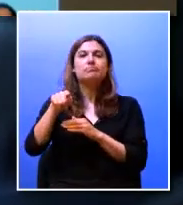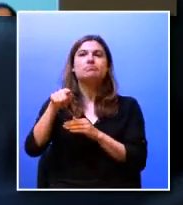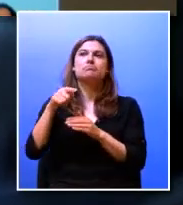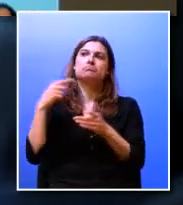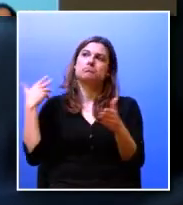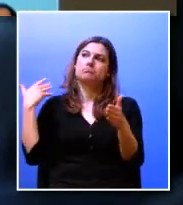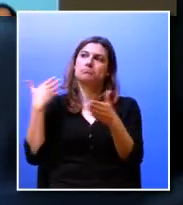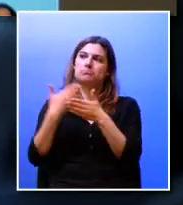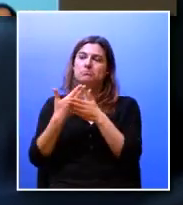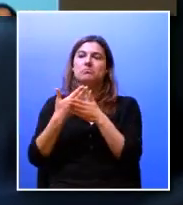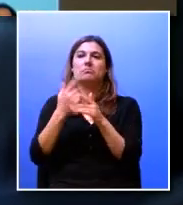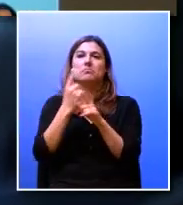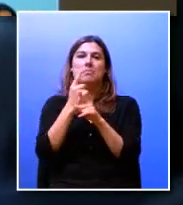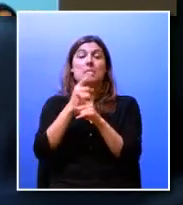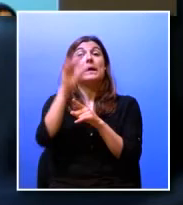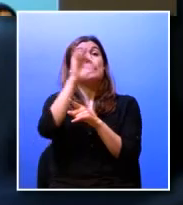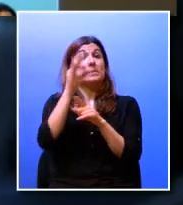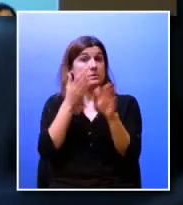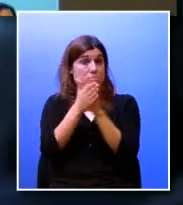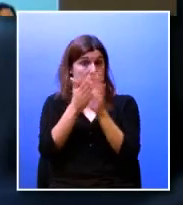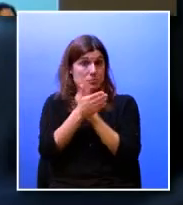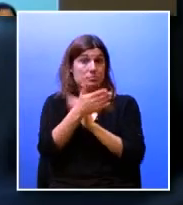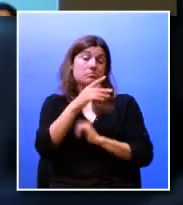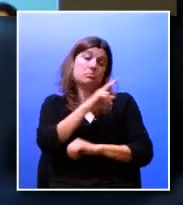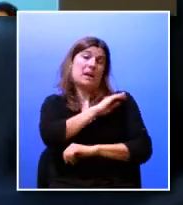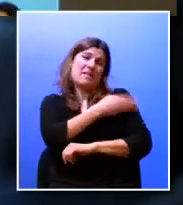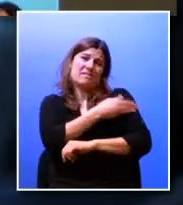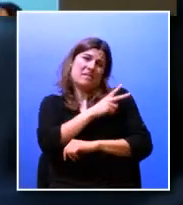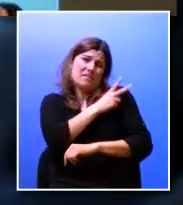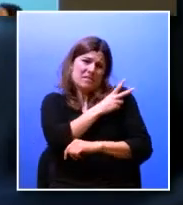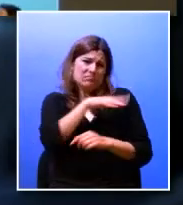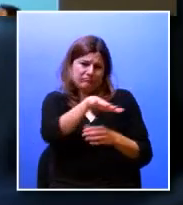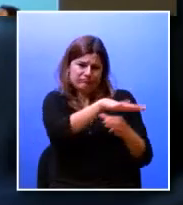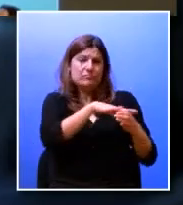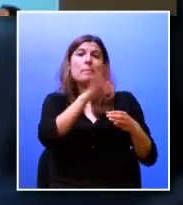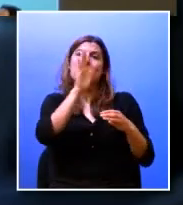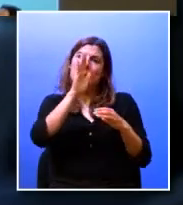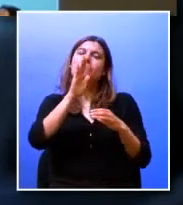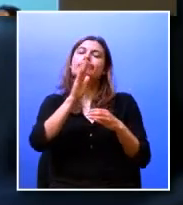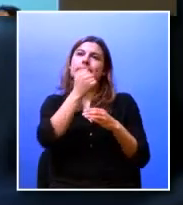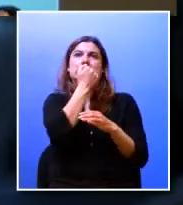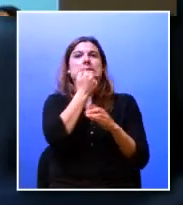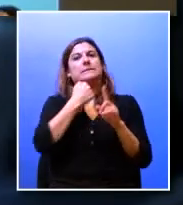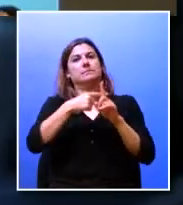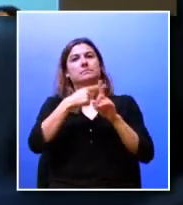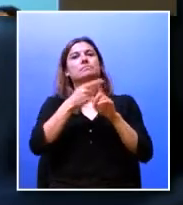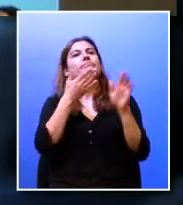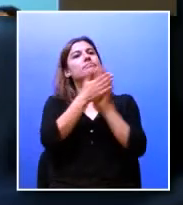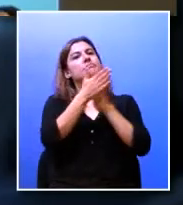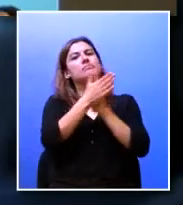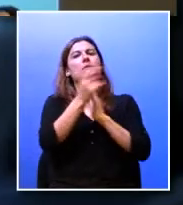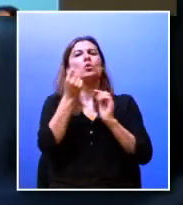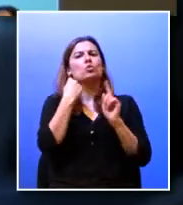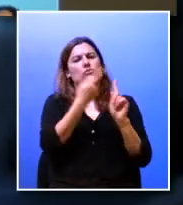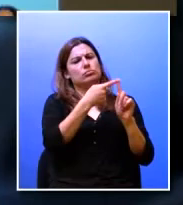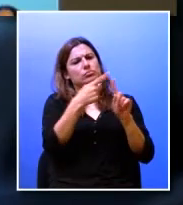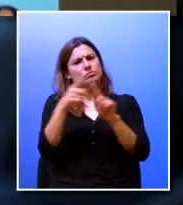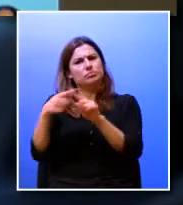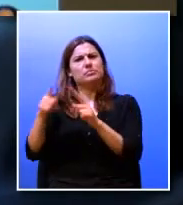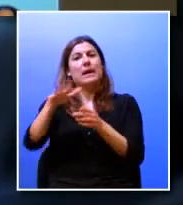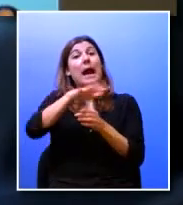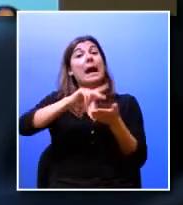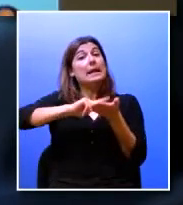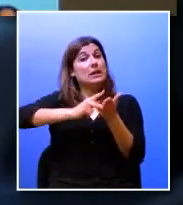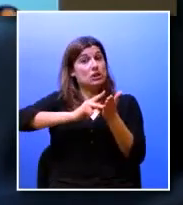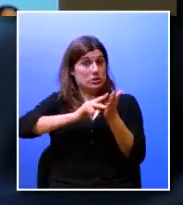os níveis de empregabilidade dos cursos na Universidade de Aveiro e felizmente dos níveis mais elevados de empregabilidade dentro dos cursos na área de engenharia e gestão industrial